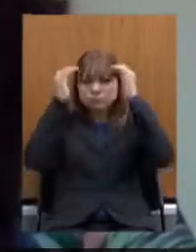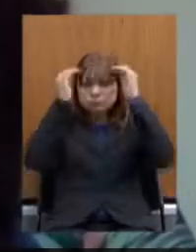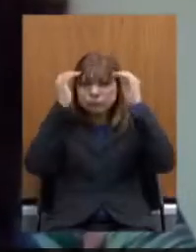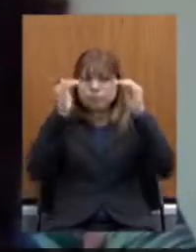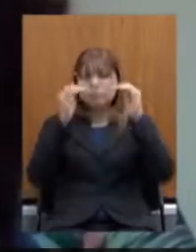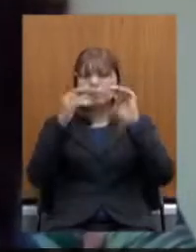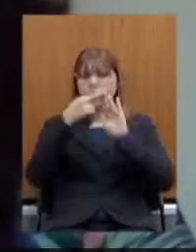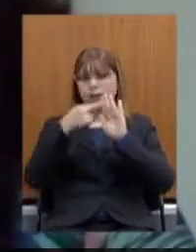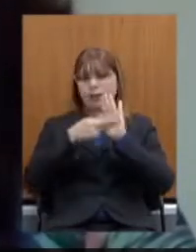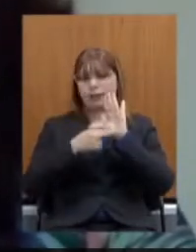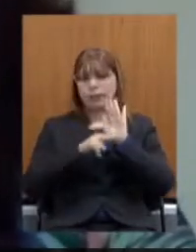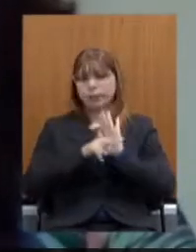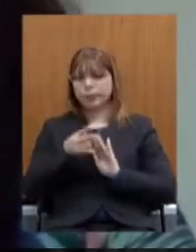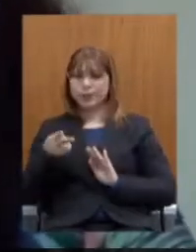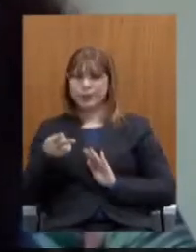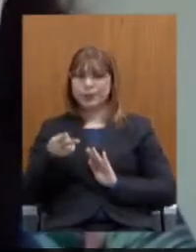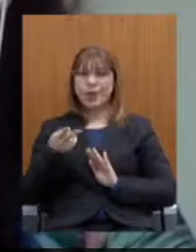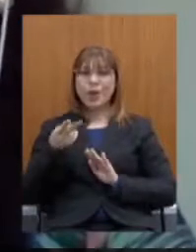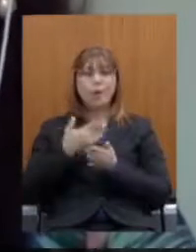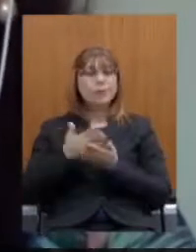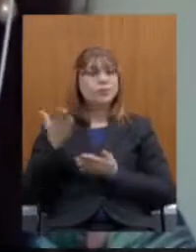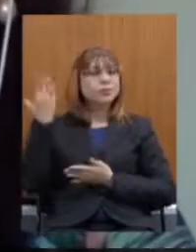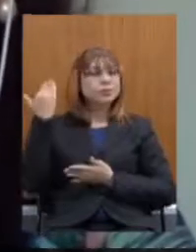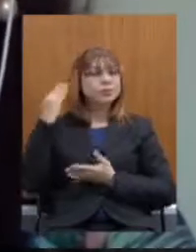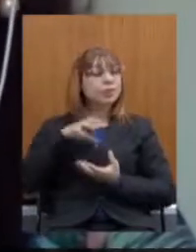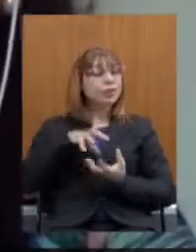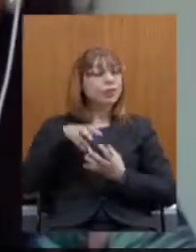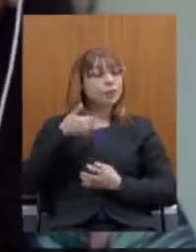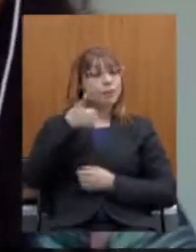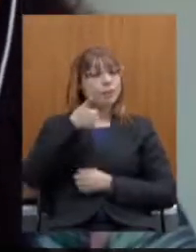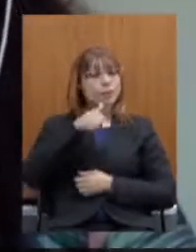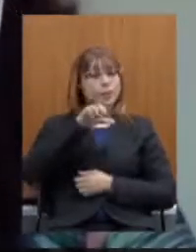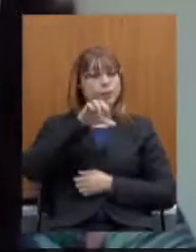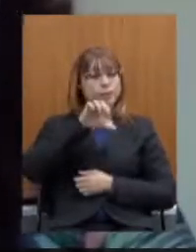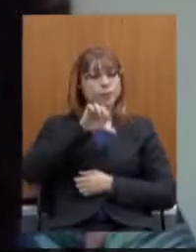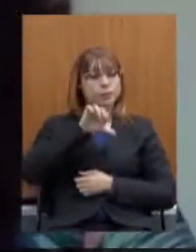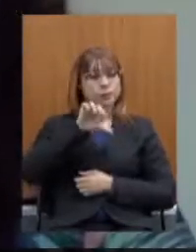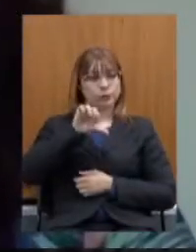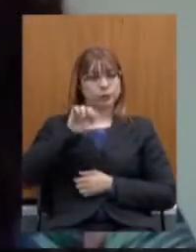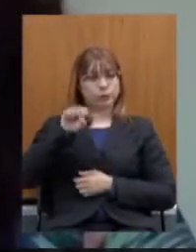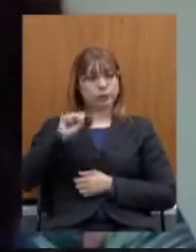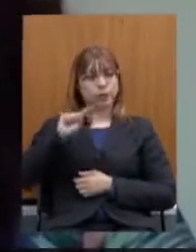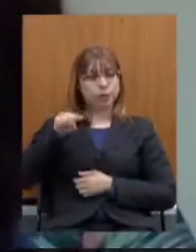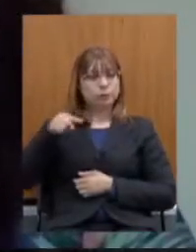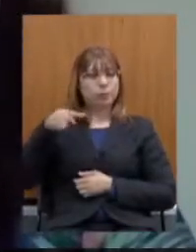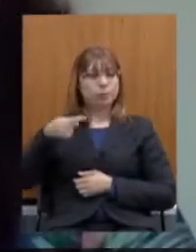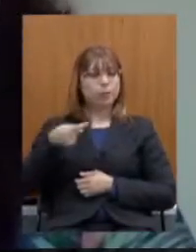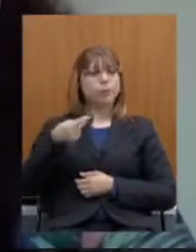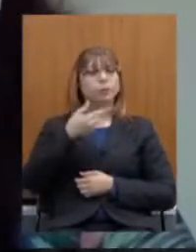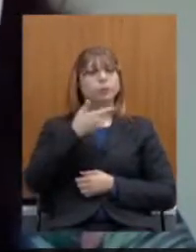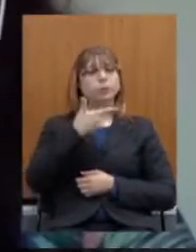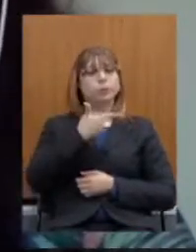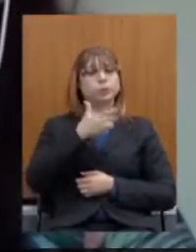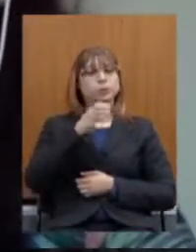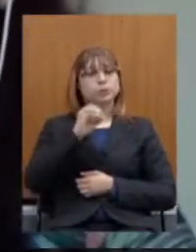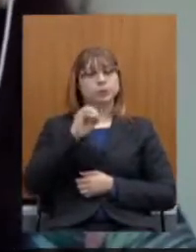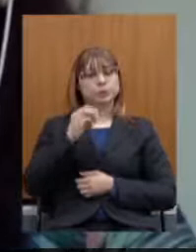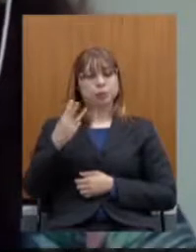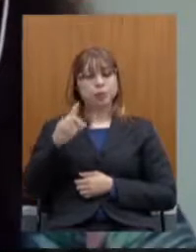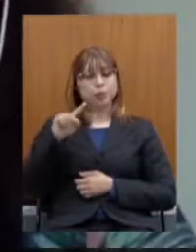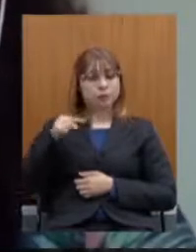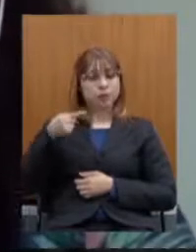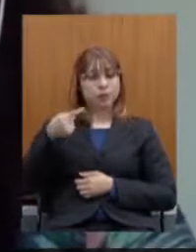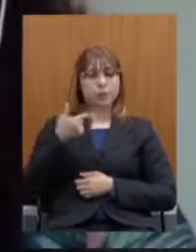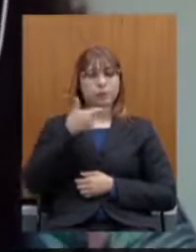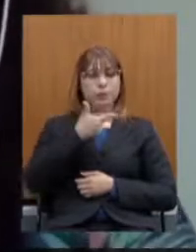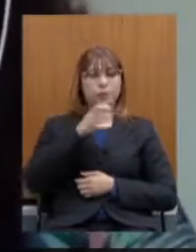transição que começou na reforma de 98, depois em 2003 e depois em 2005.